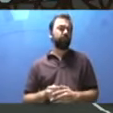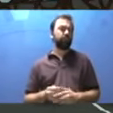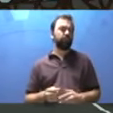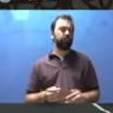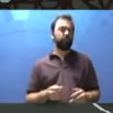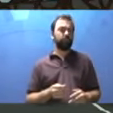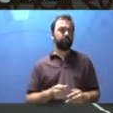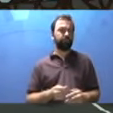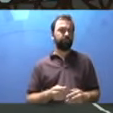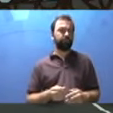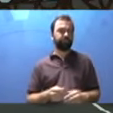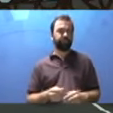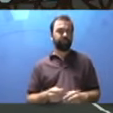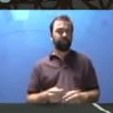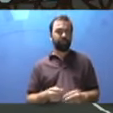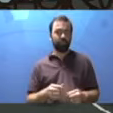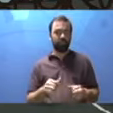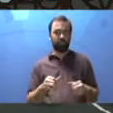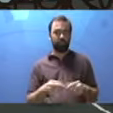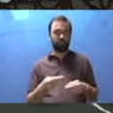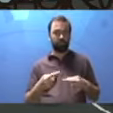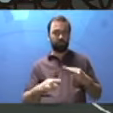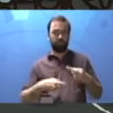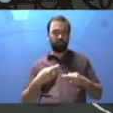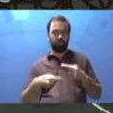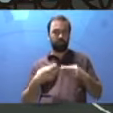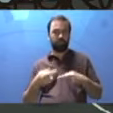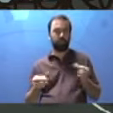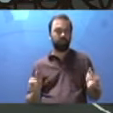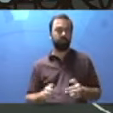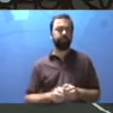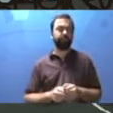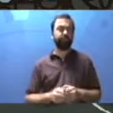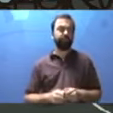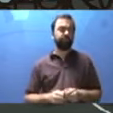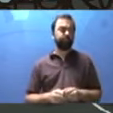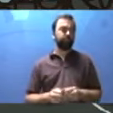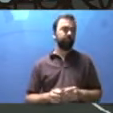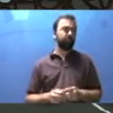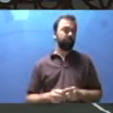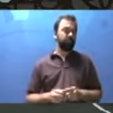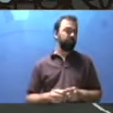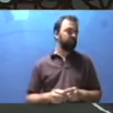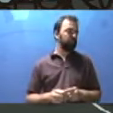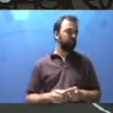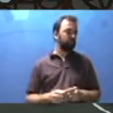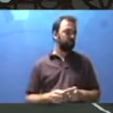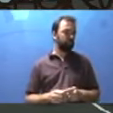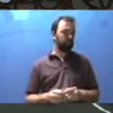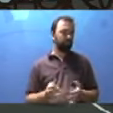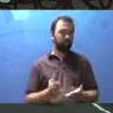aniversário. Tá aqui. Tá? A gente reciclou. Tudo reciclado e a gente construiu uma maquete.